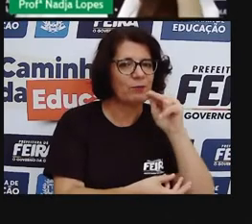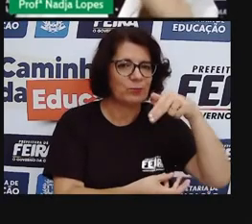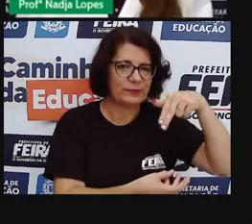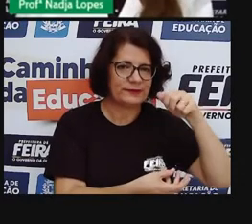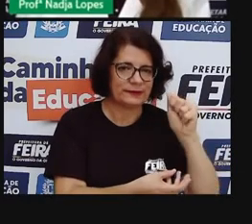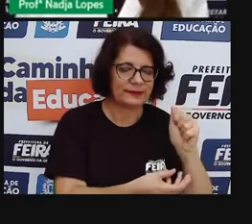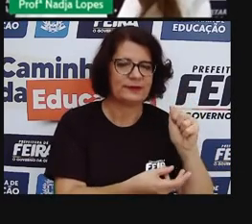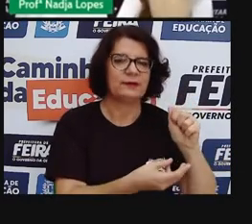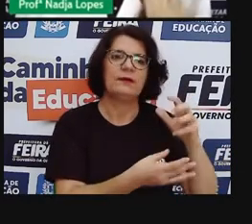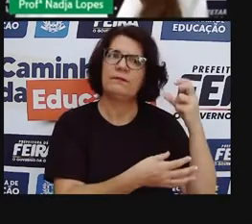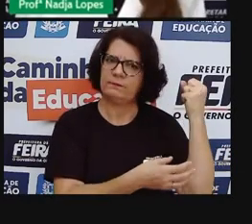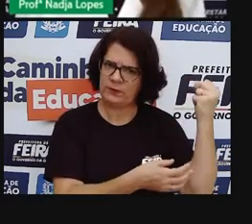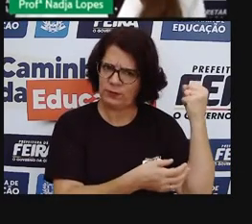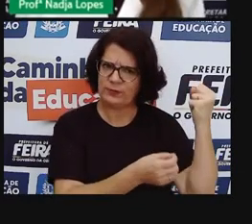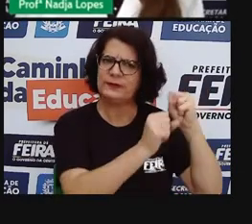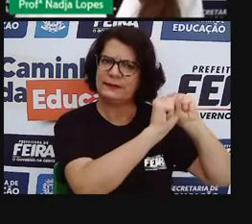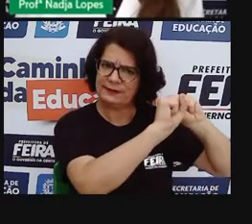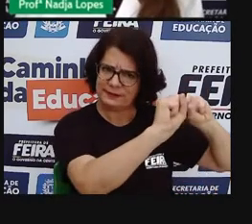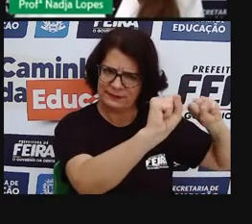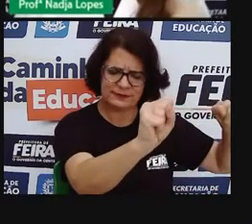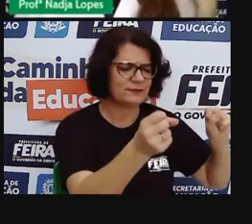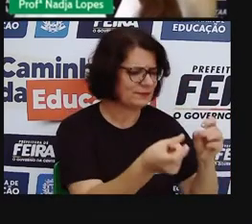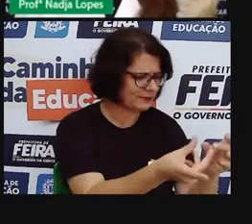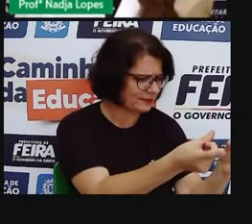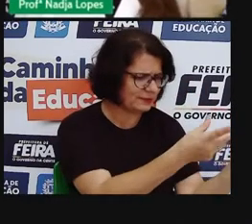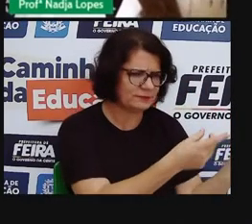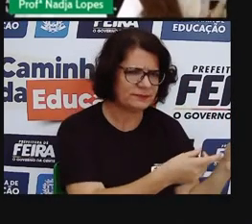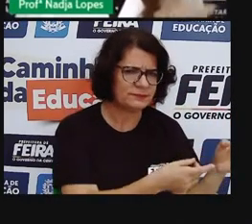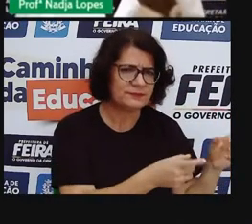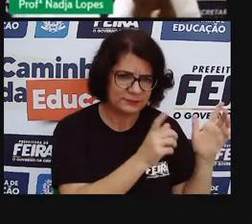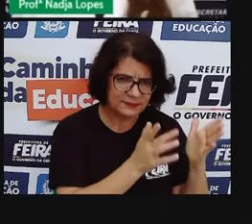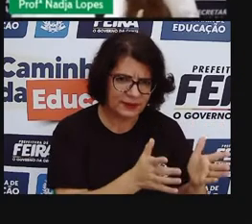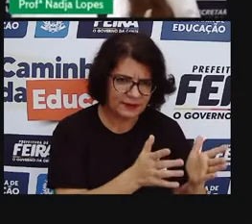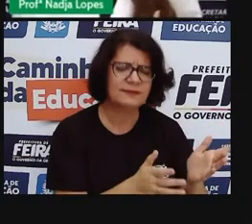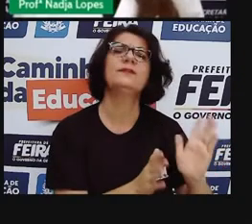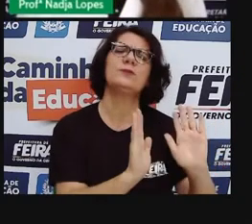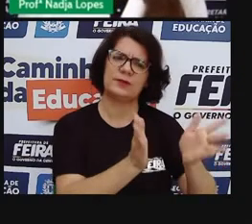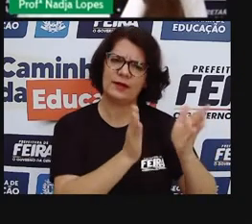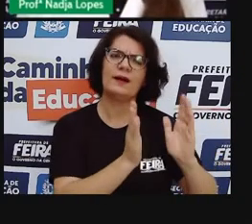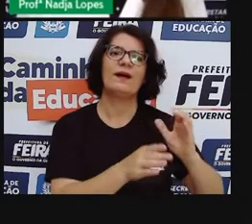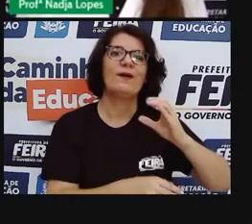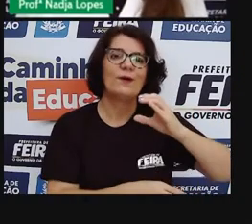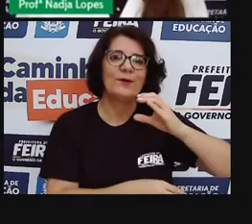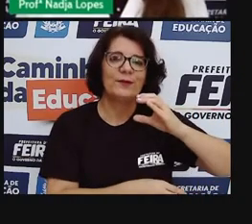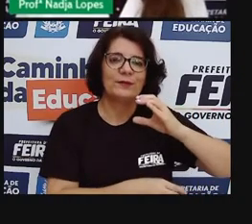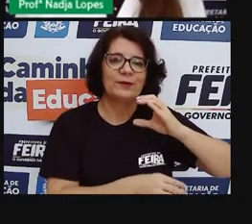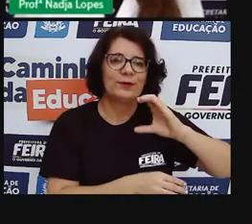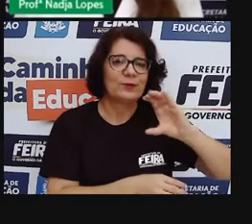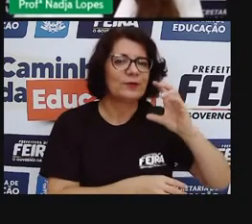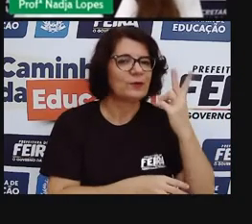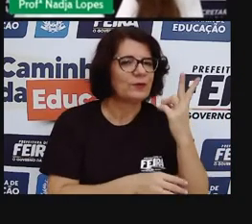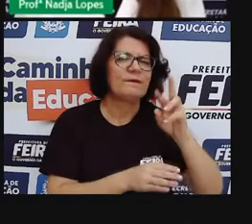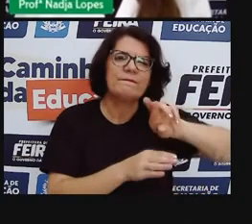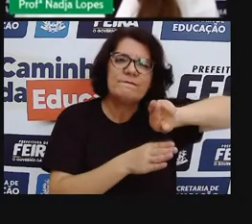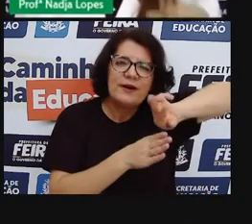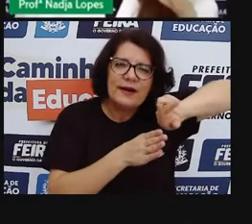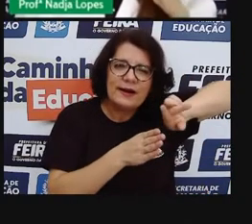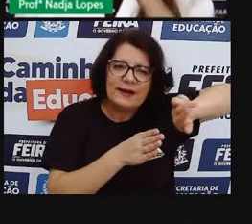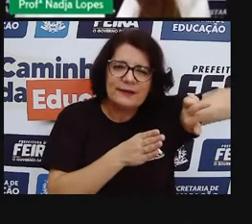muito fortes. Tem outros bairros que têm feiras? Sim, claro, né? Tem muitos outros locais que têm feiras, mas, assim,